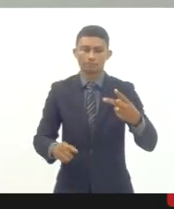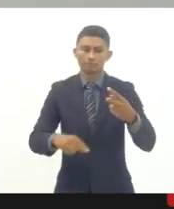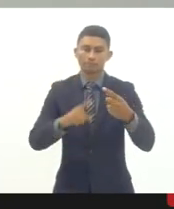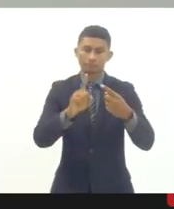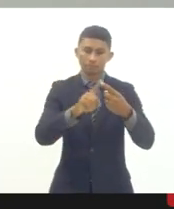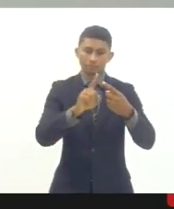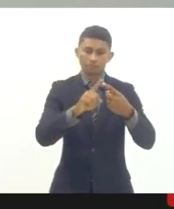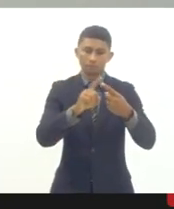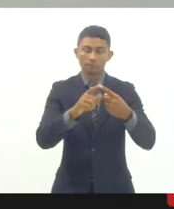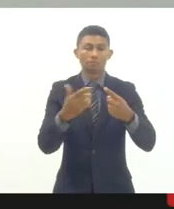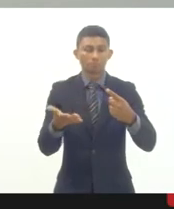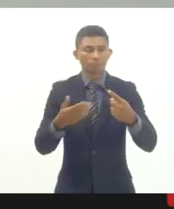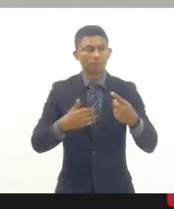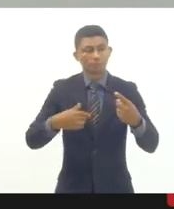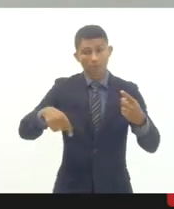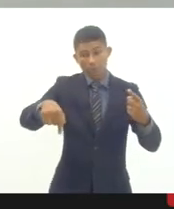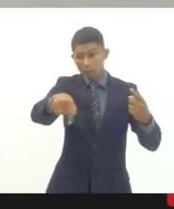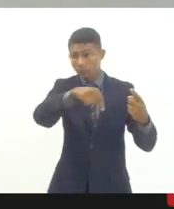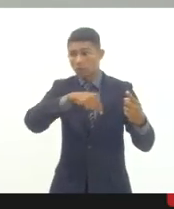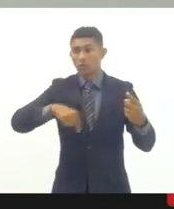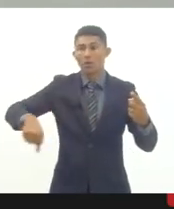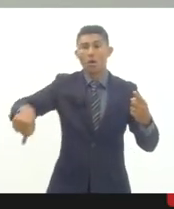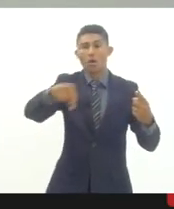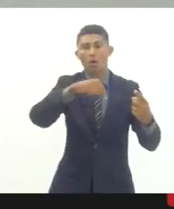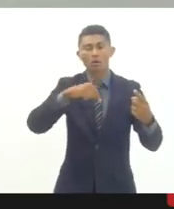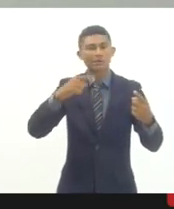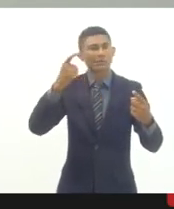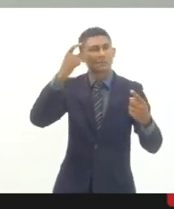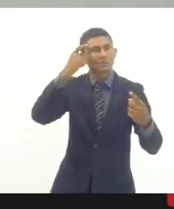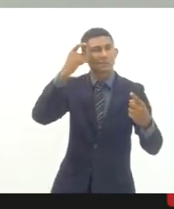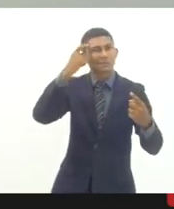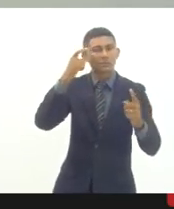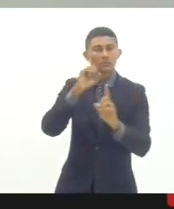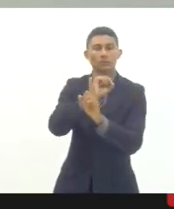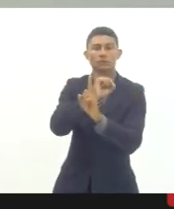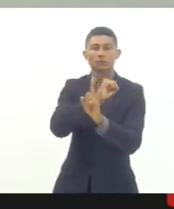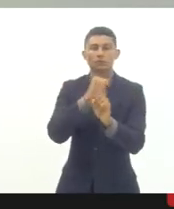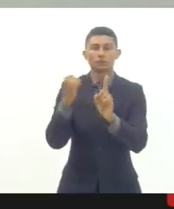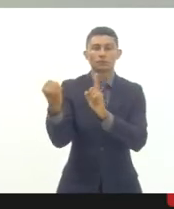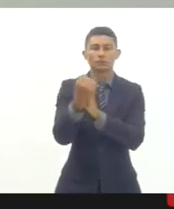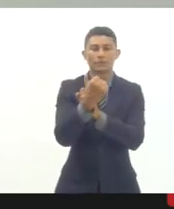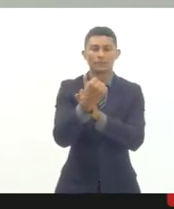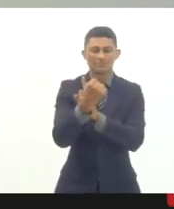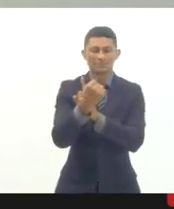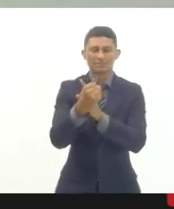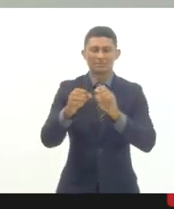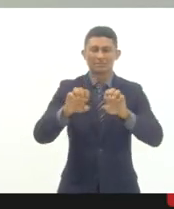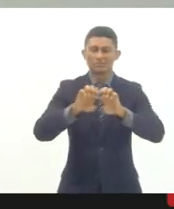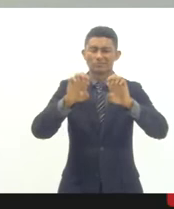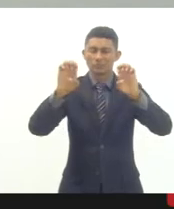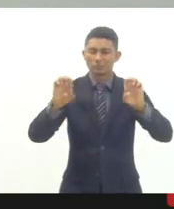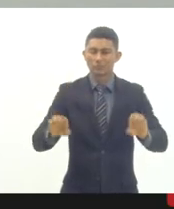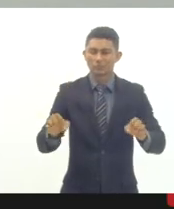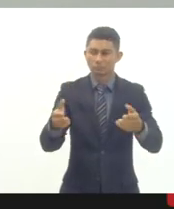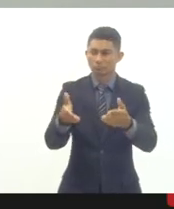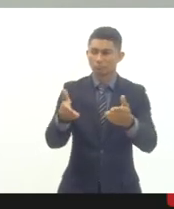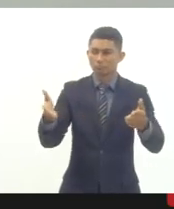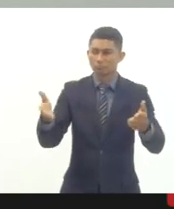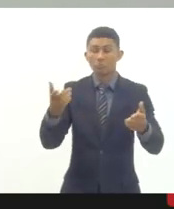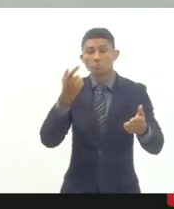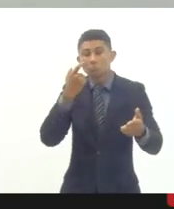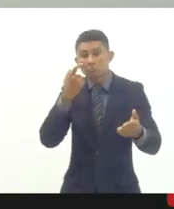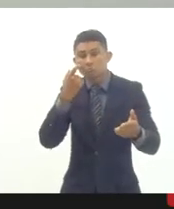nós entendemos a estrutura social como hegemônica, como oferecendo